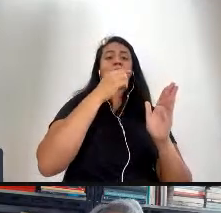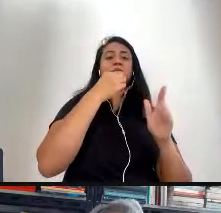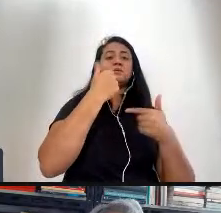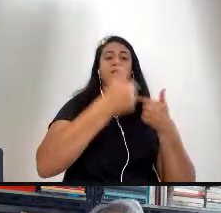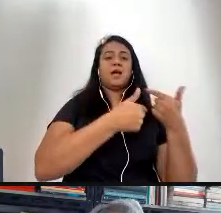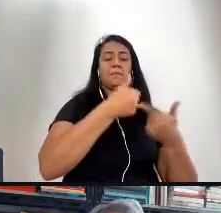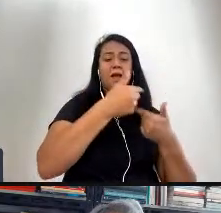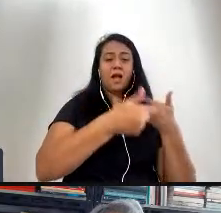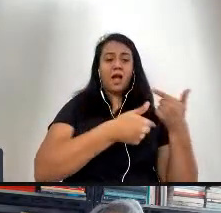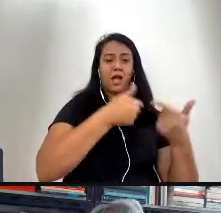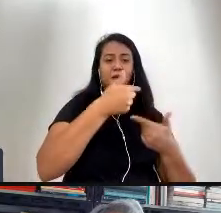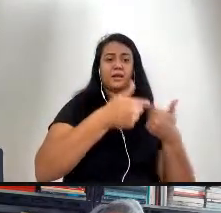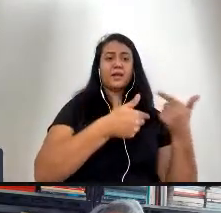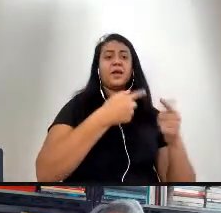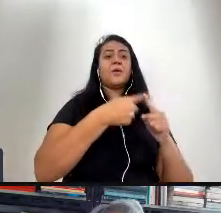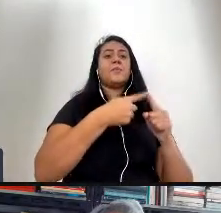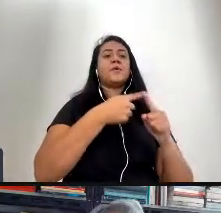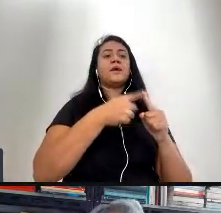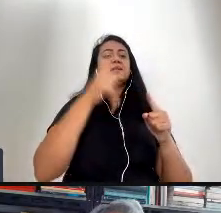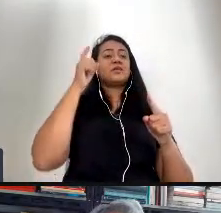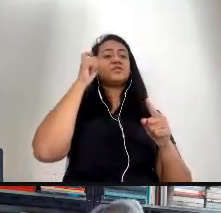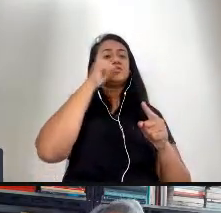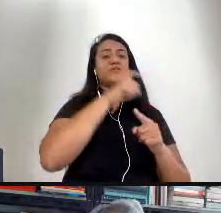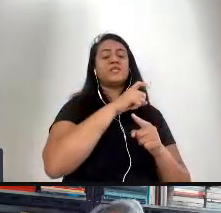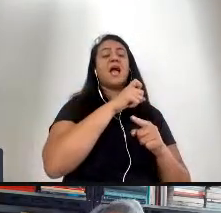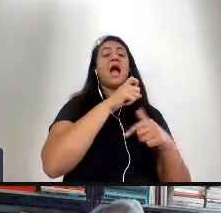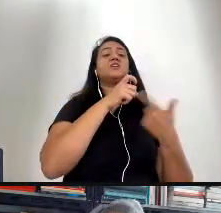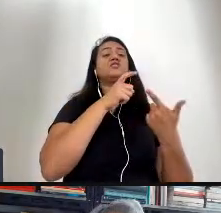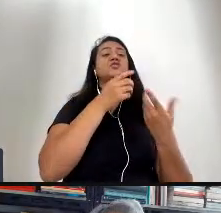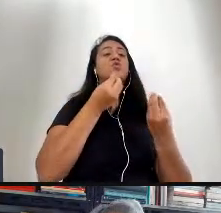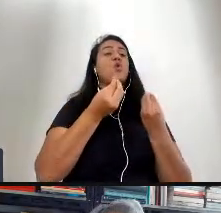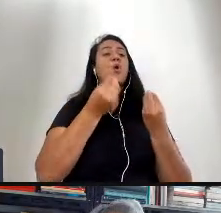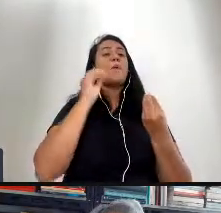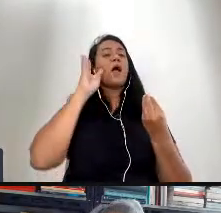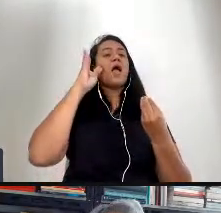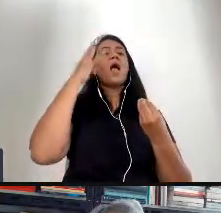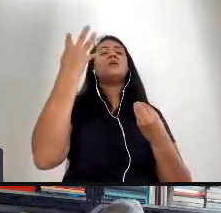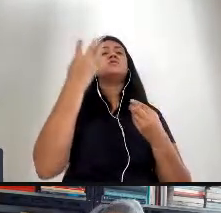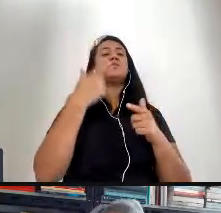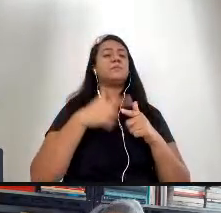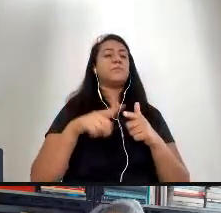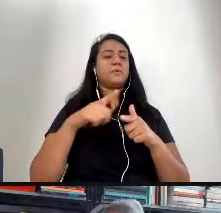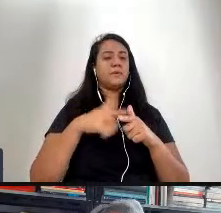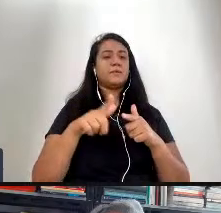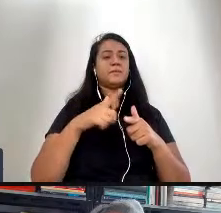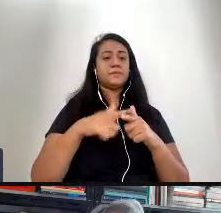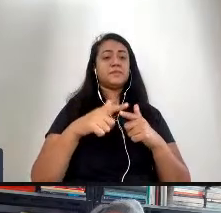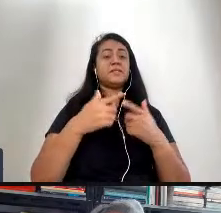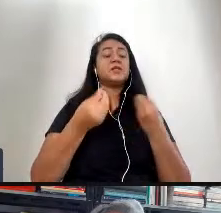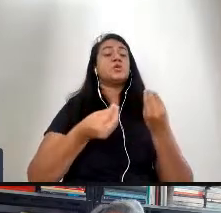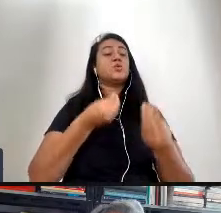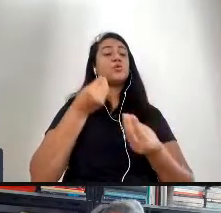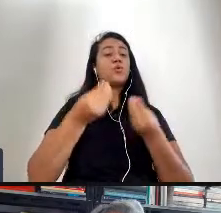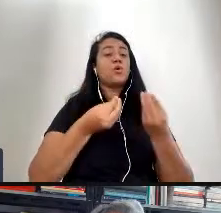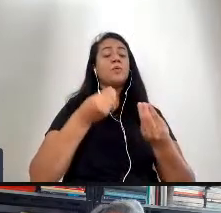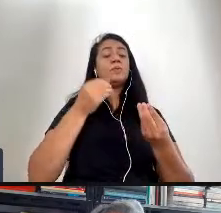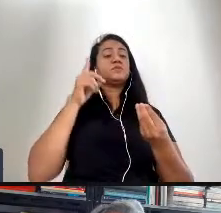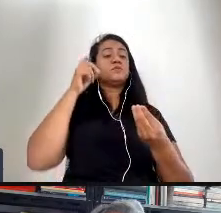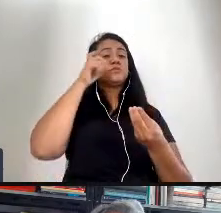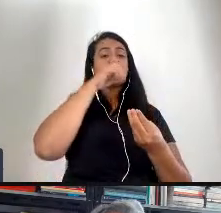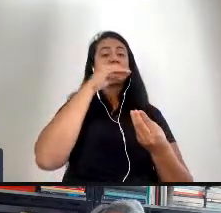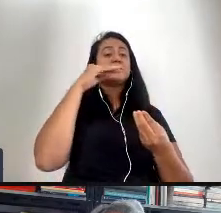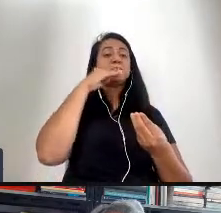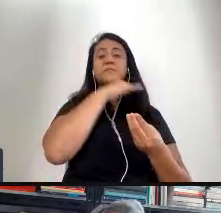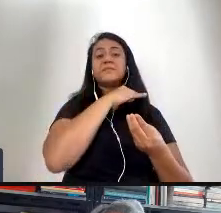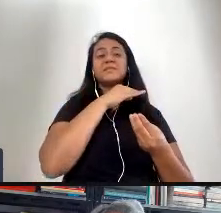com dificuldade de lidar com o conflito atualmente né e dificuldade de de perceber o conflito porque é muito